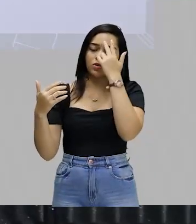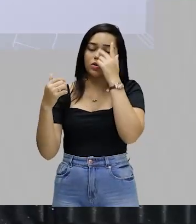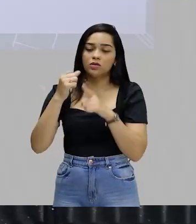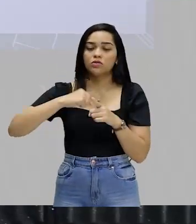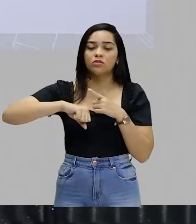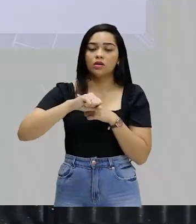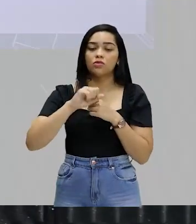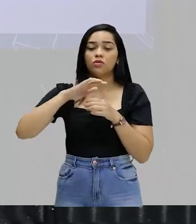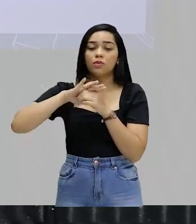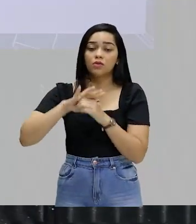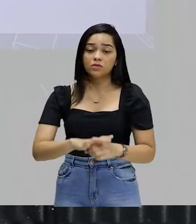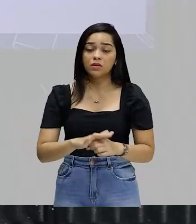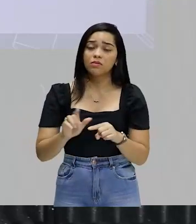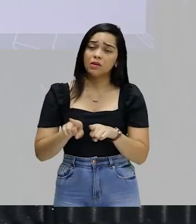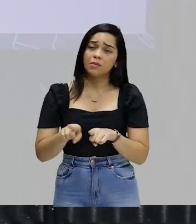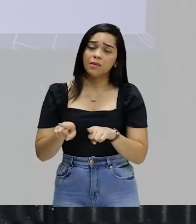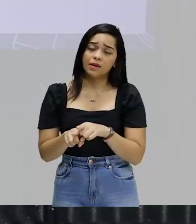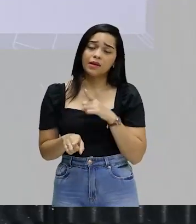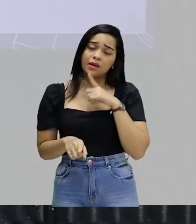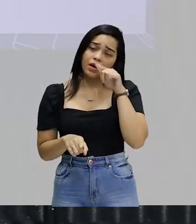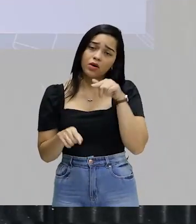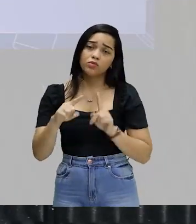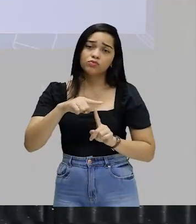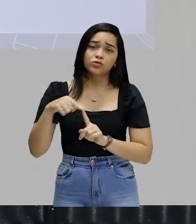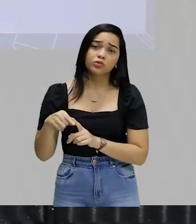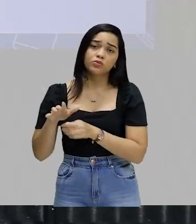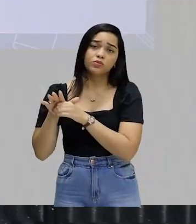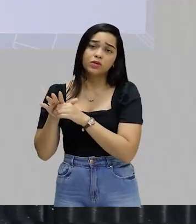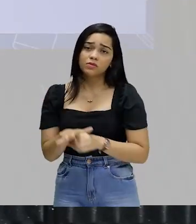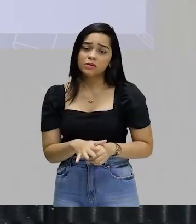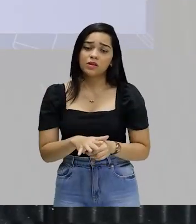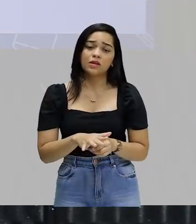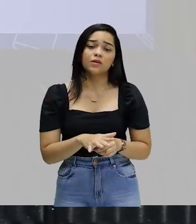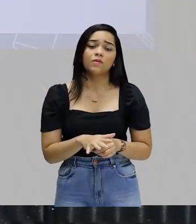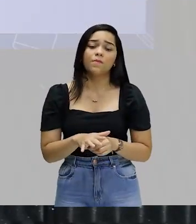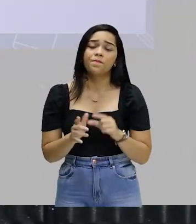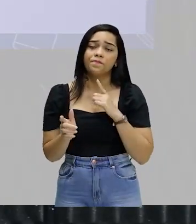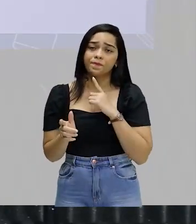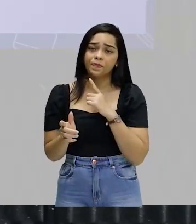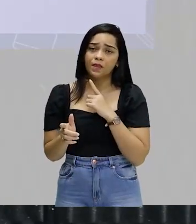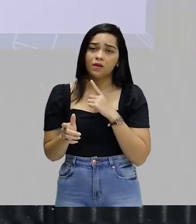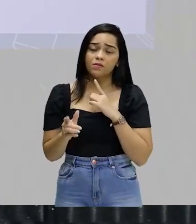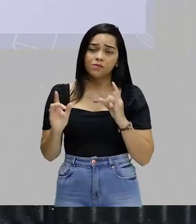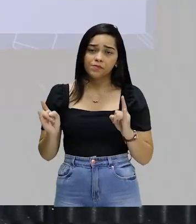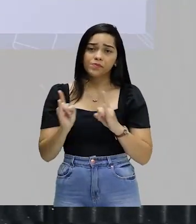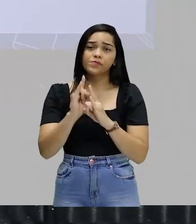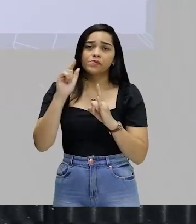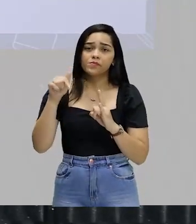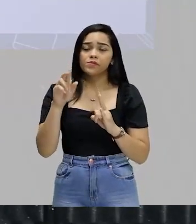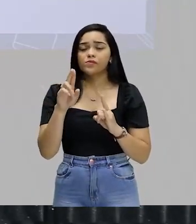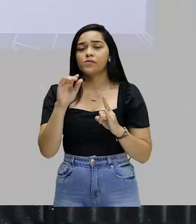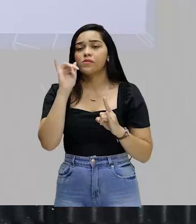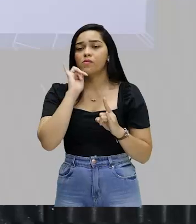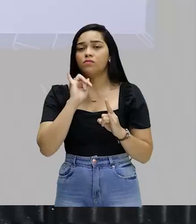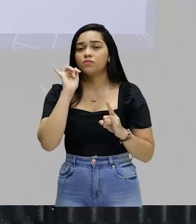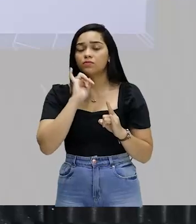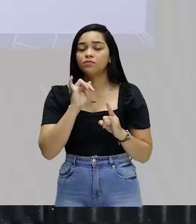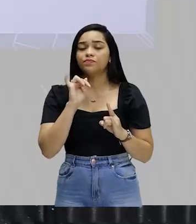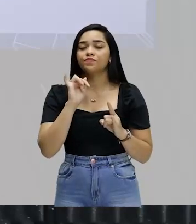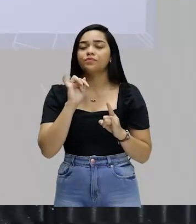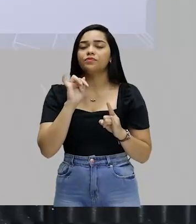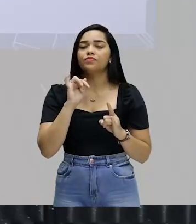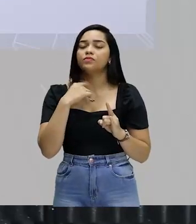social do preconceito. E o racismo é um tipo de preconceito. O racismo institucional é um dos exemplos de racismo